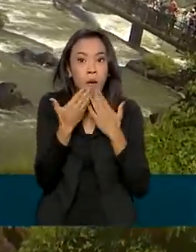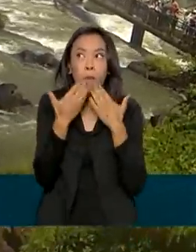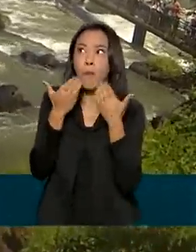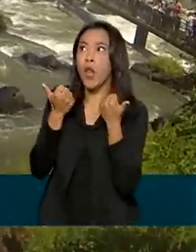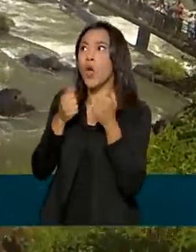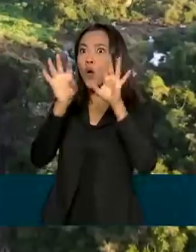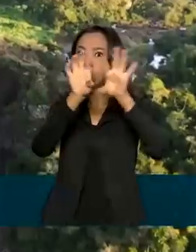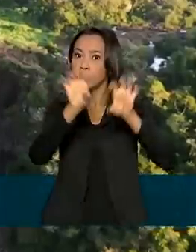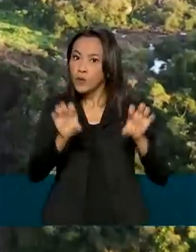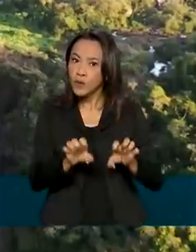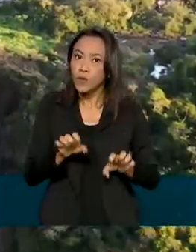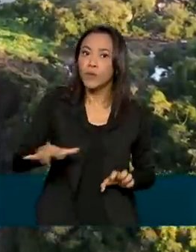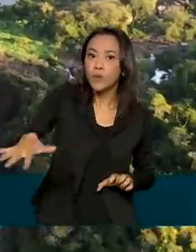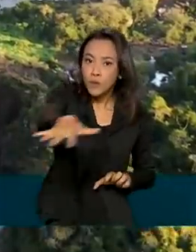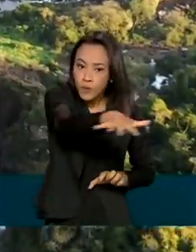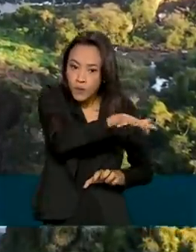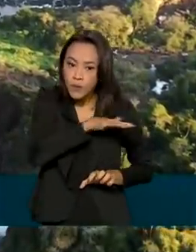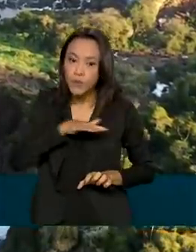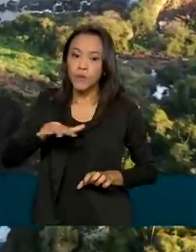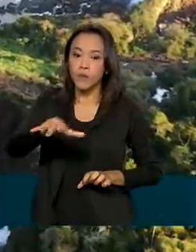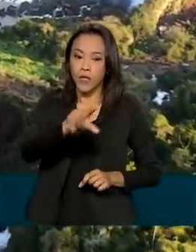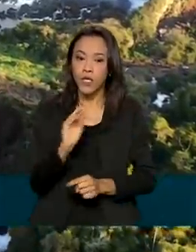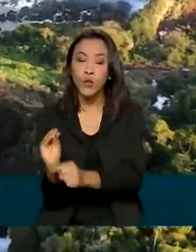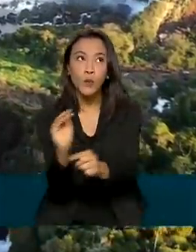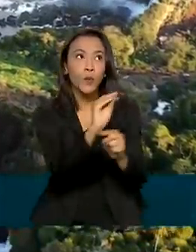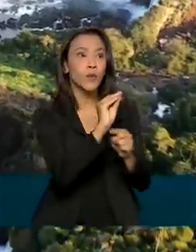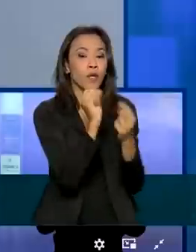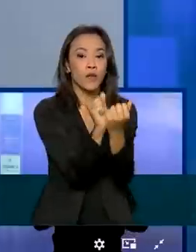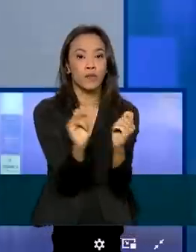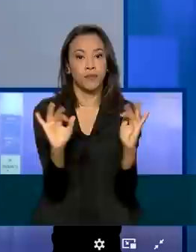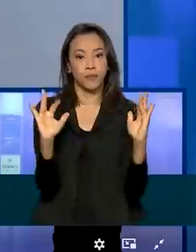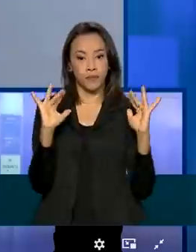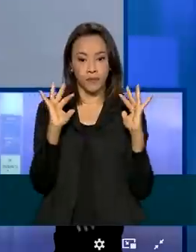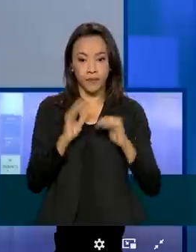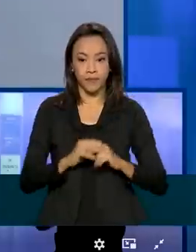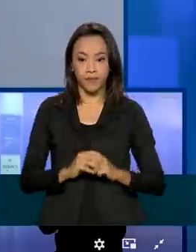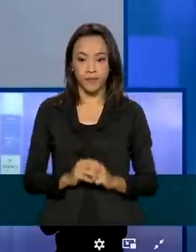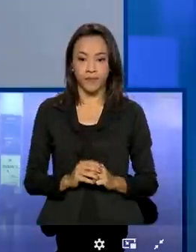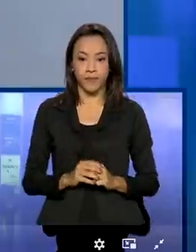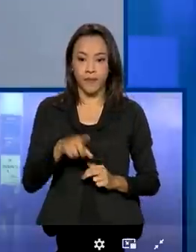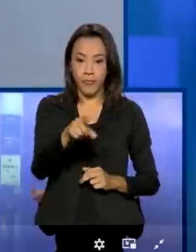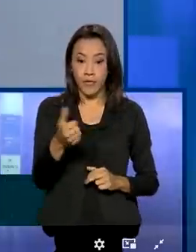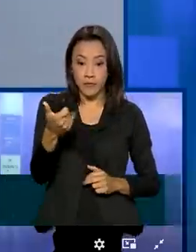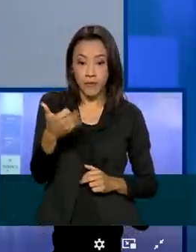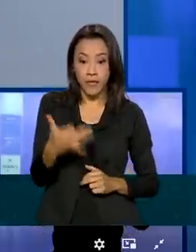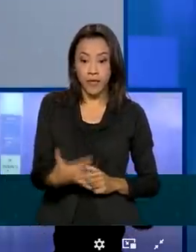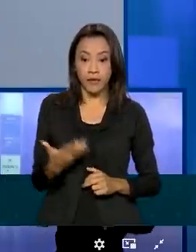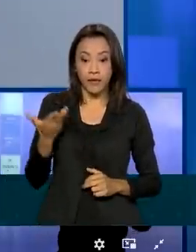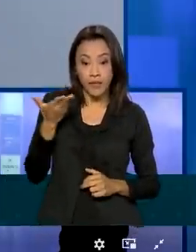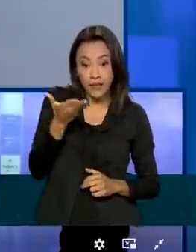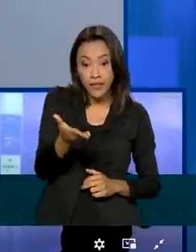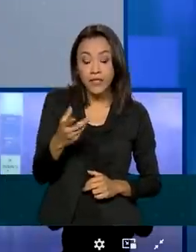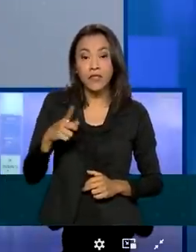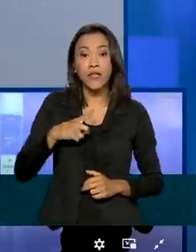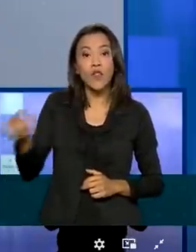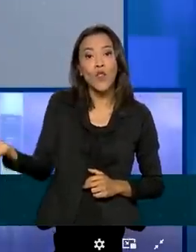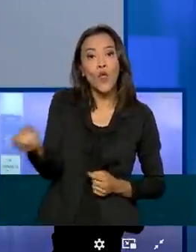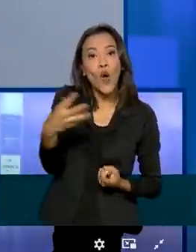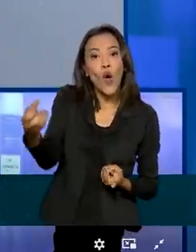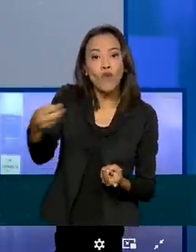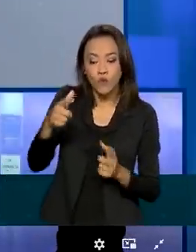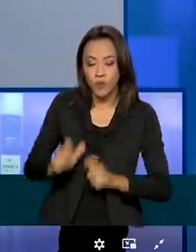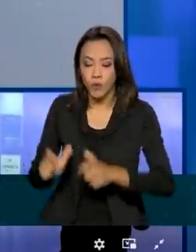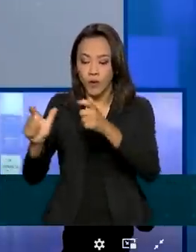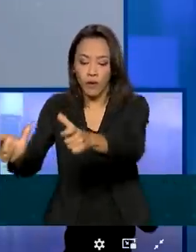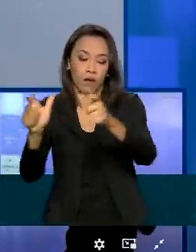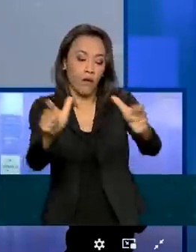para visitantes e proteção ambiental da área. Isso vai permitir que a gente tenha novos polos sendo visitados